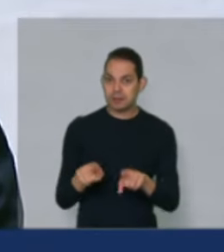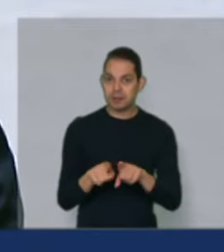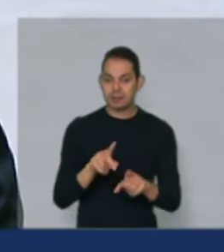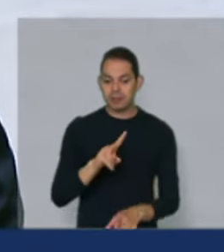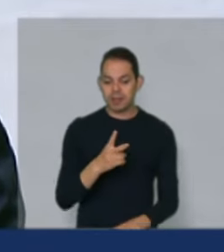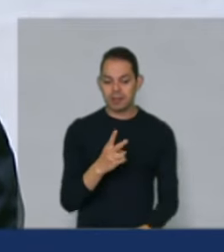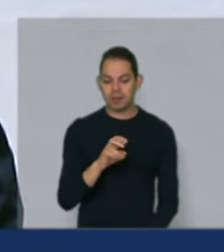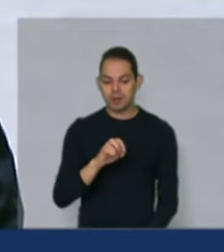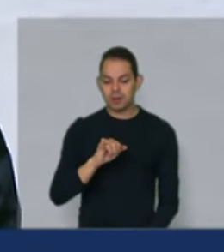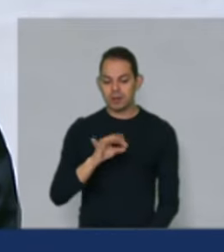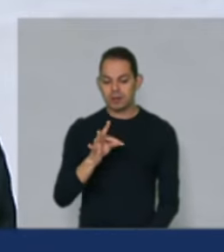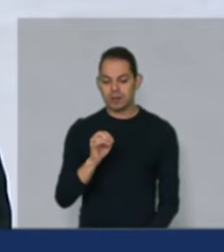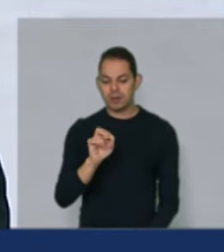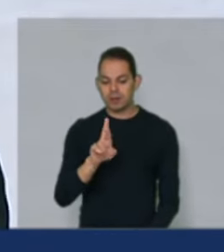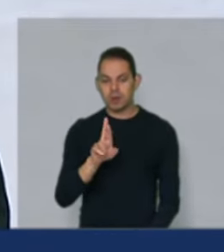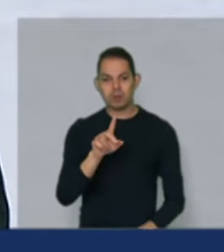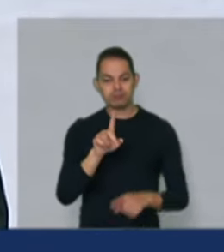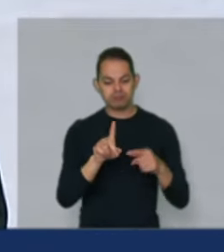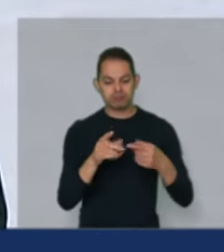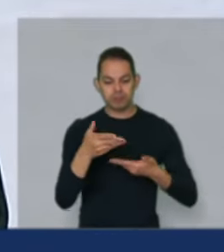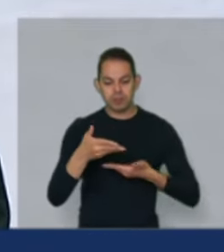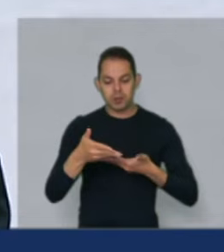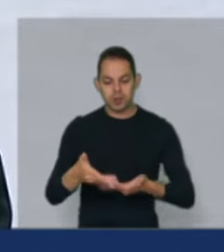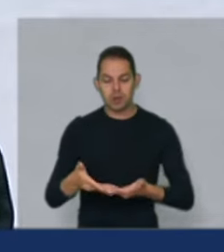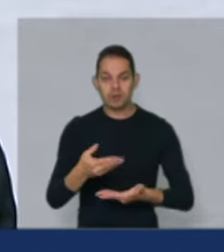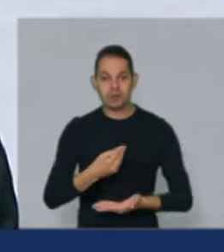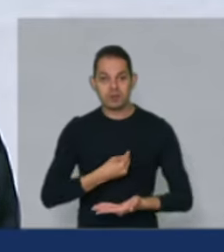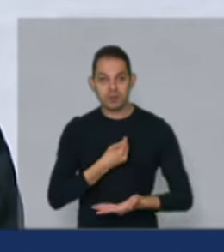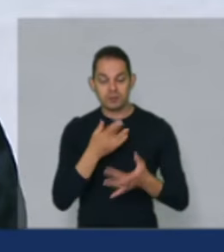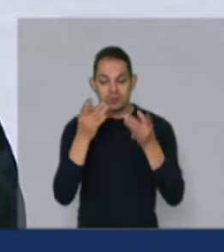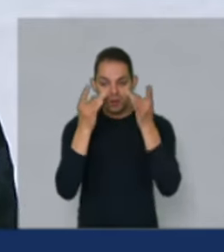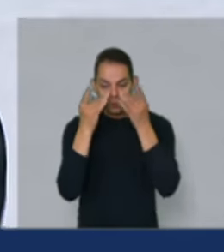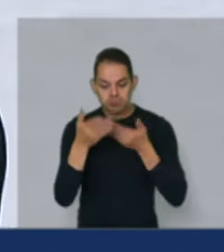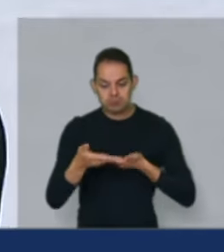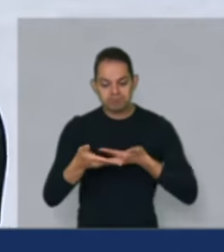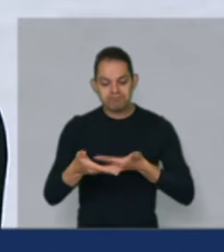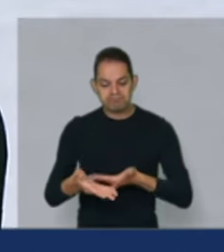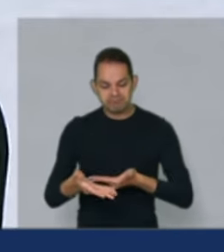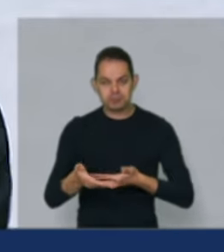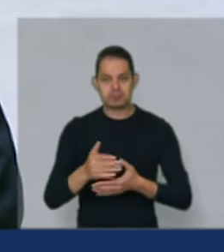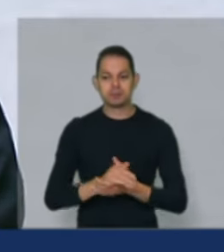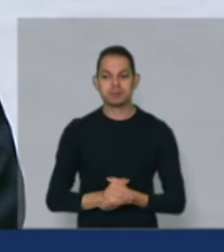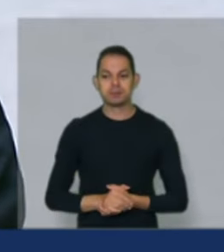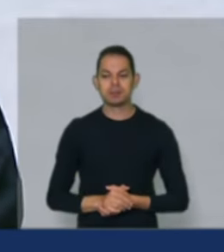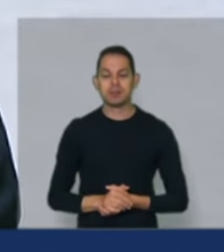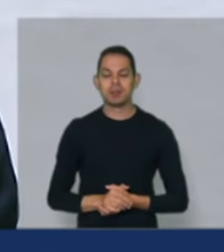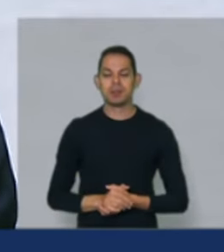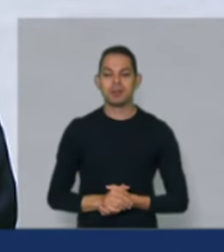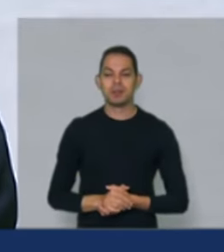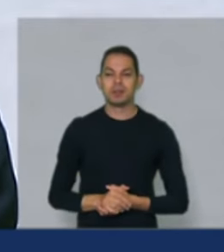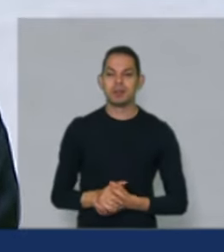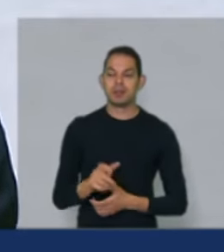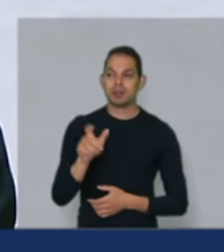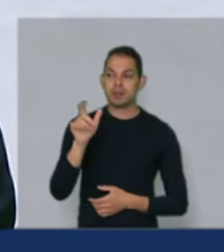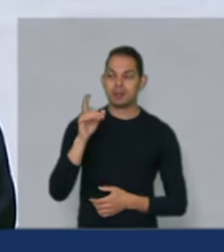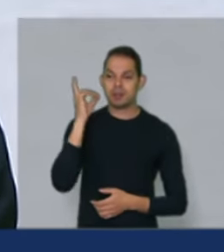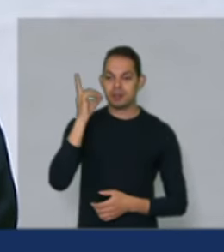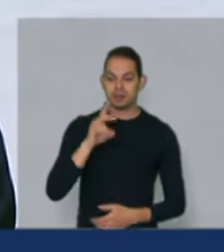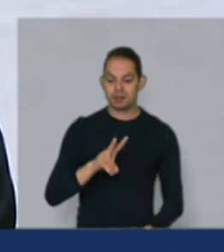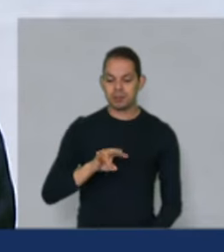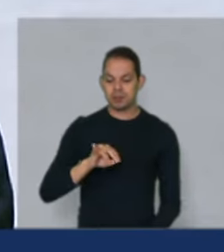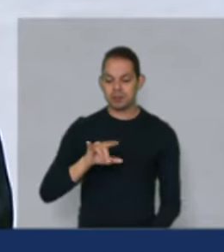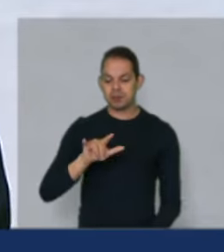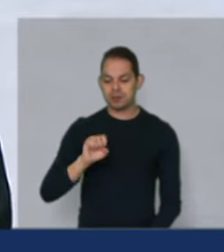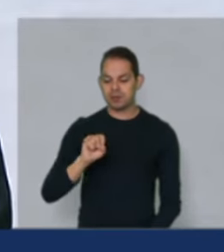Pela iniciativa, havia me convidado pessoalmente para participar. Nosso coordenador da frente parlamentar, nosso querido deputado vice-presidente da FETAENG.